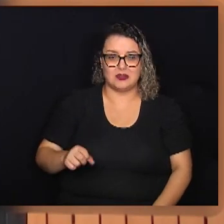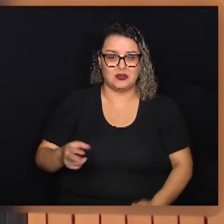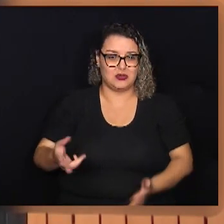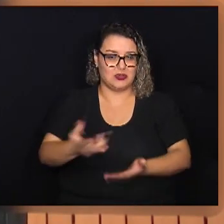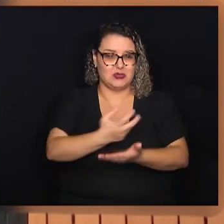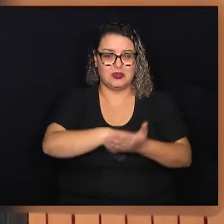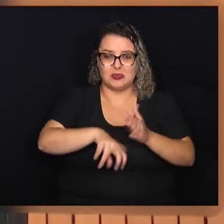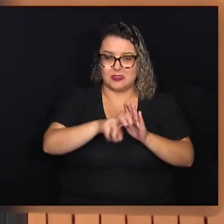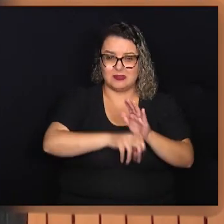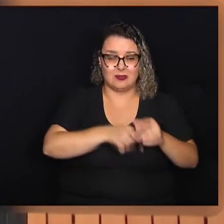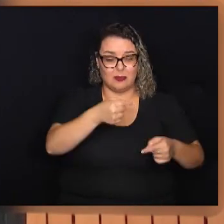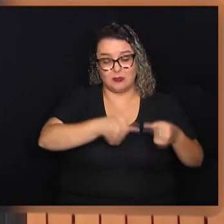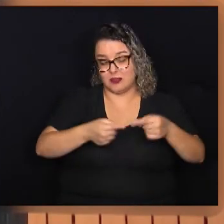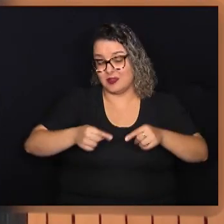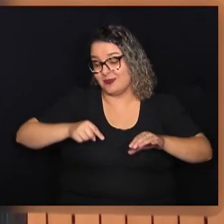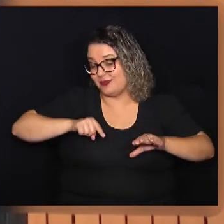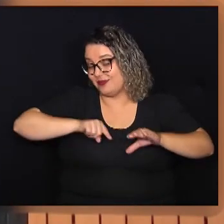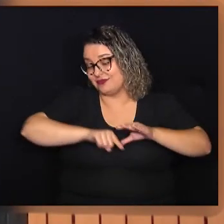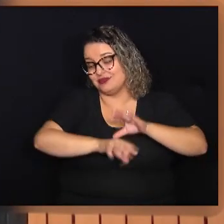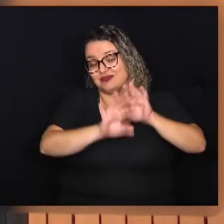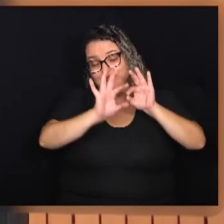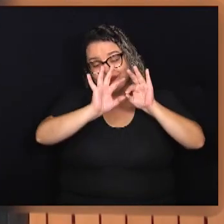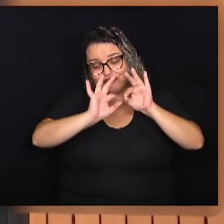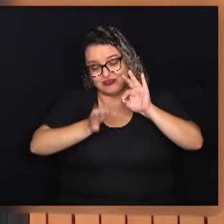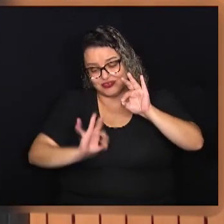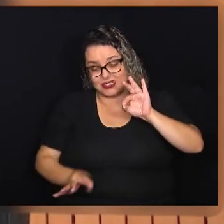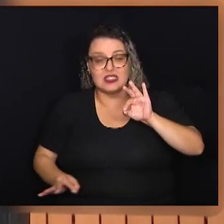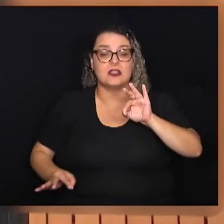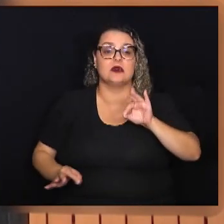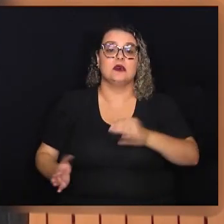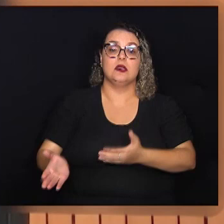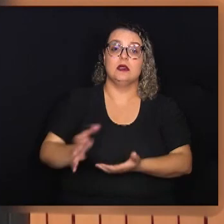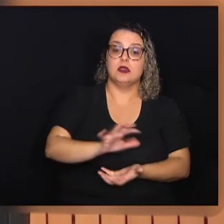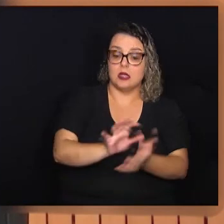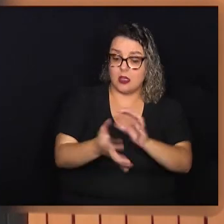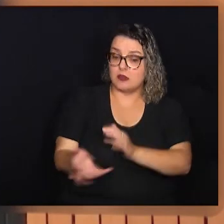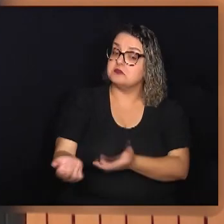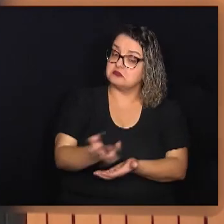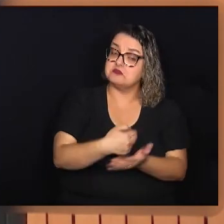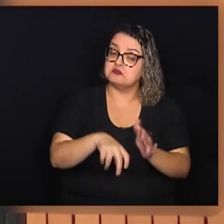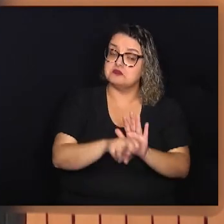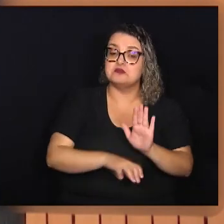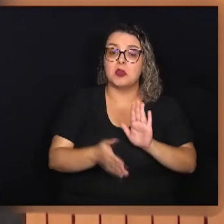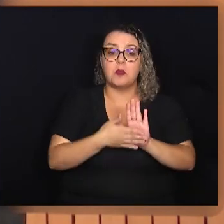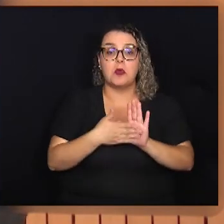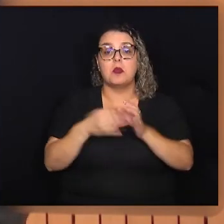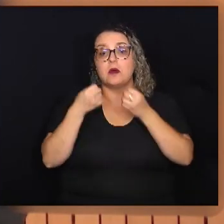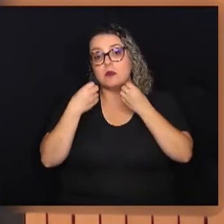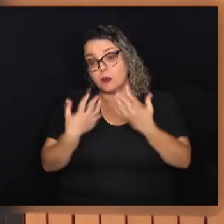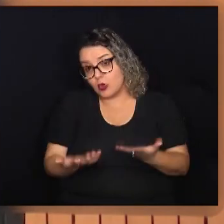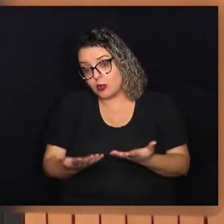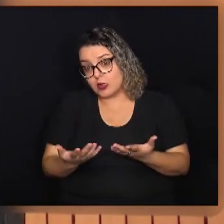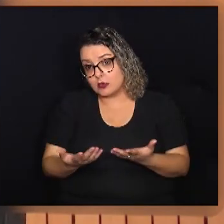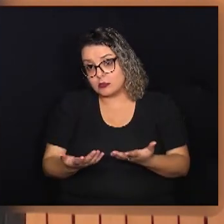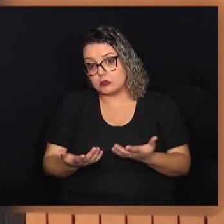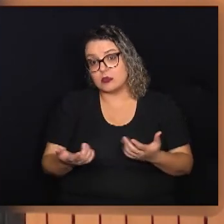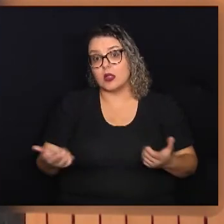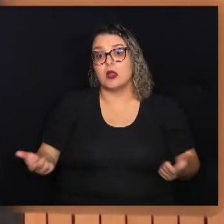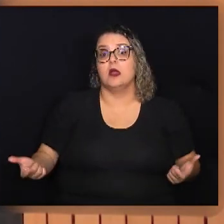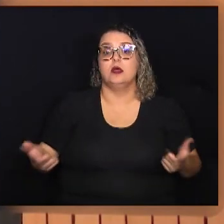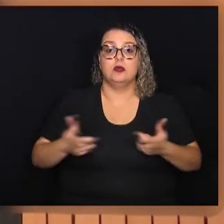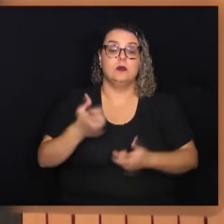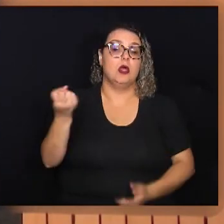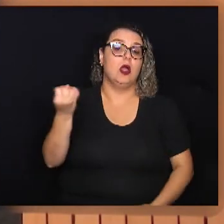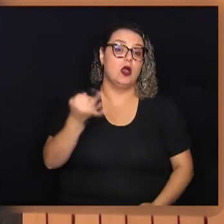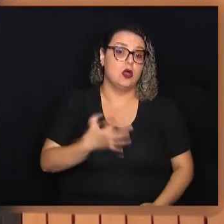intermináveis. E a reforma tem uma proposta boa que é diminuir a quantidade